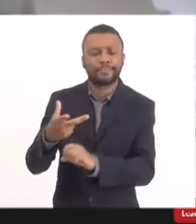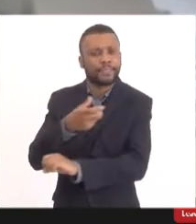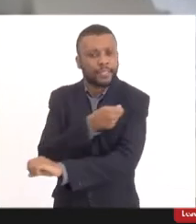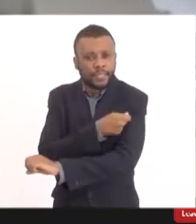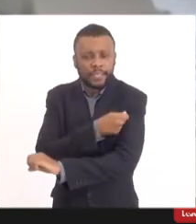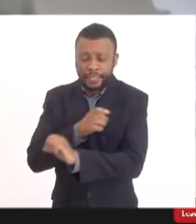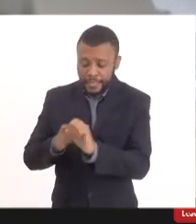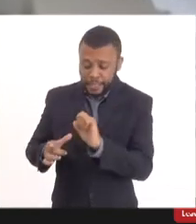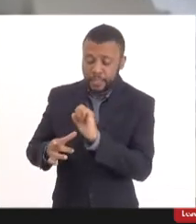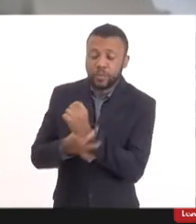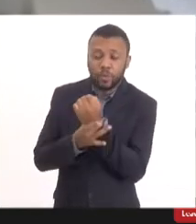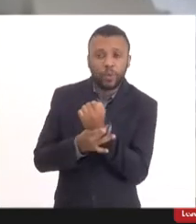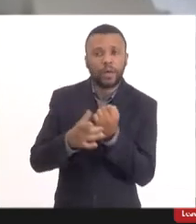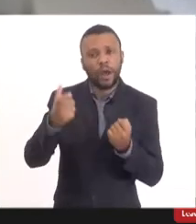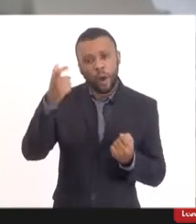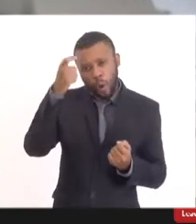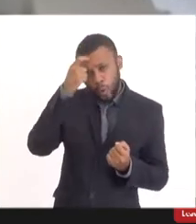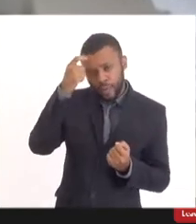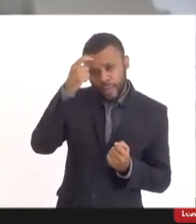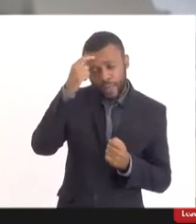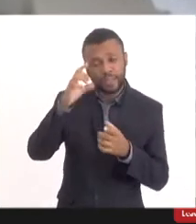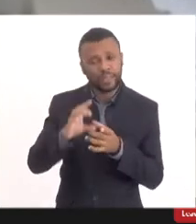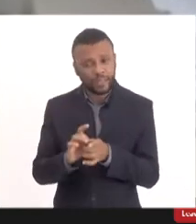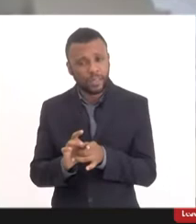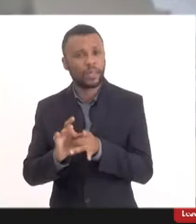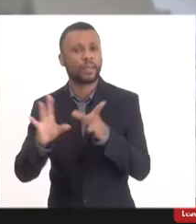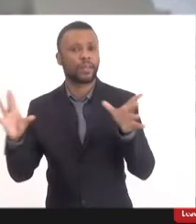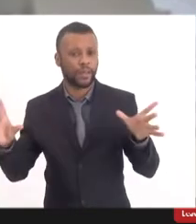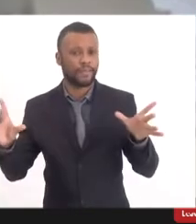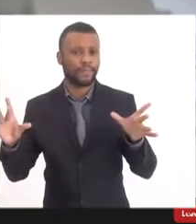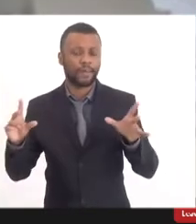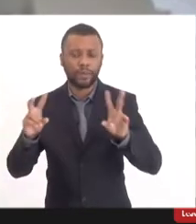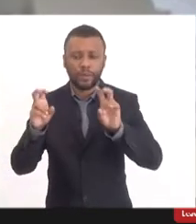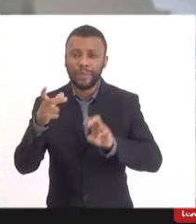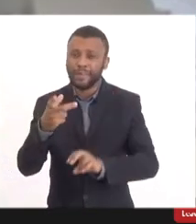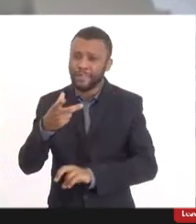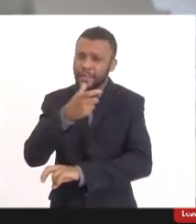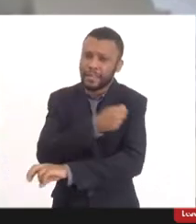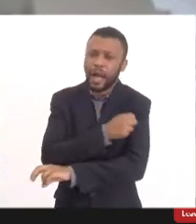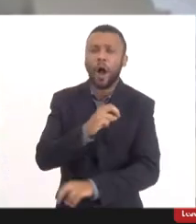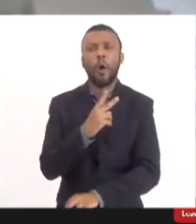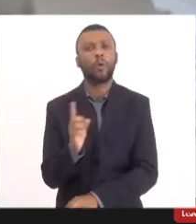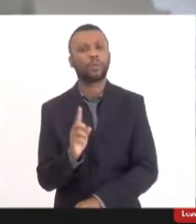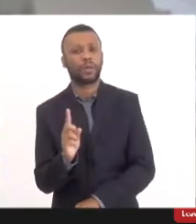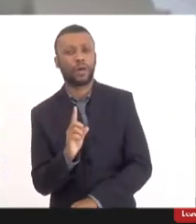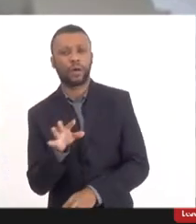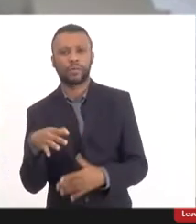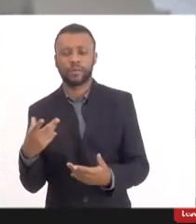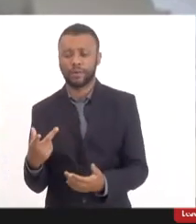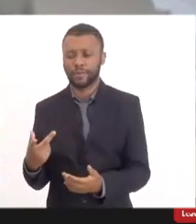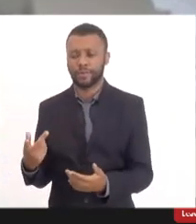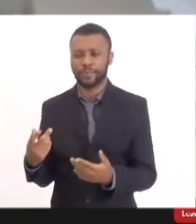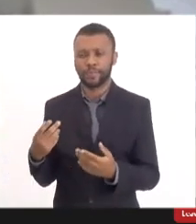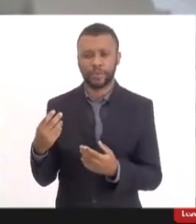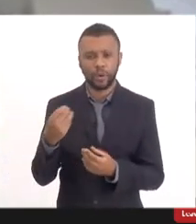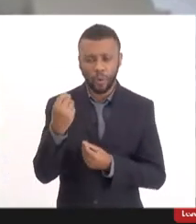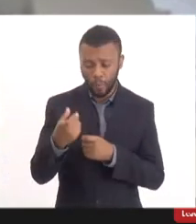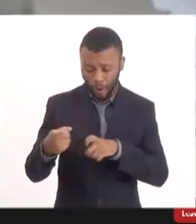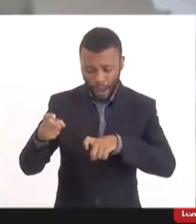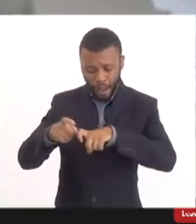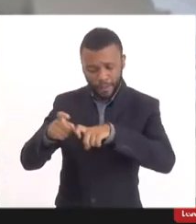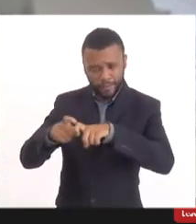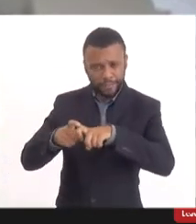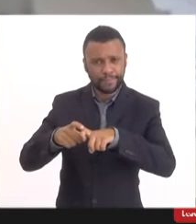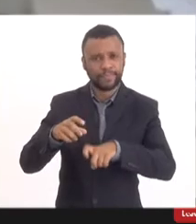livre sobre vacinar ou não vacinar os seus filhos. A vacina, como a doutora Akemi pontuou